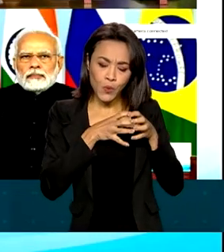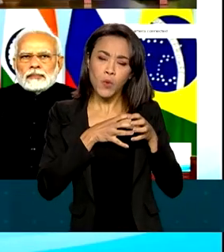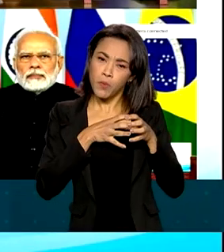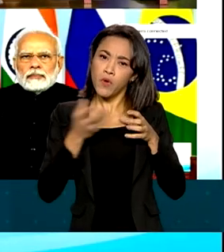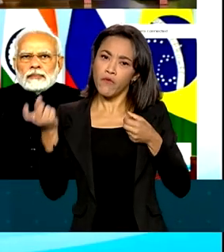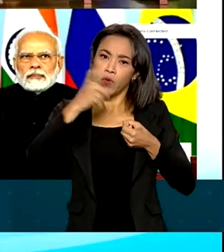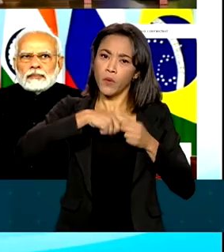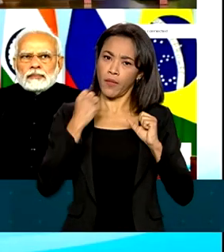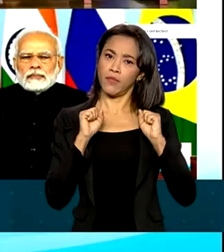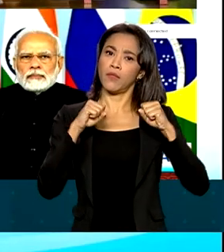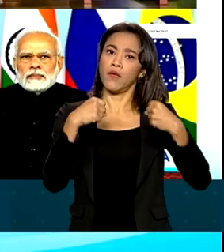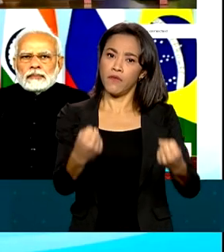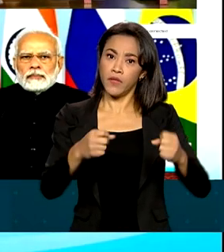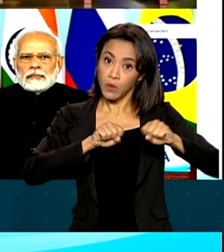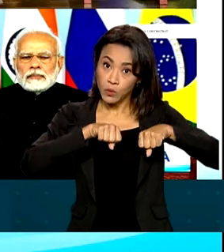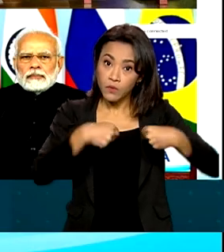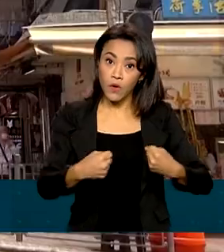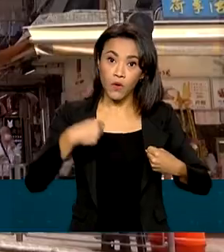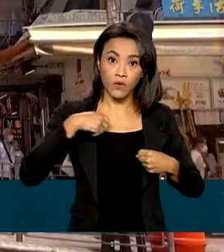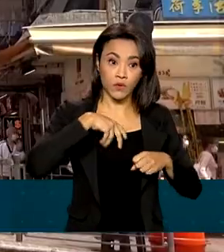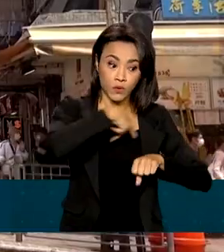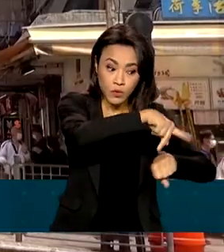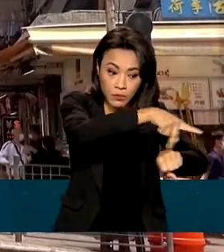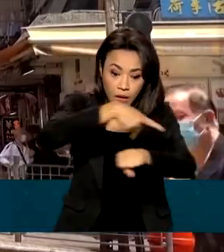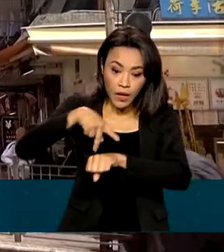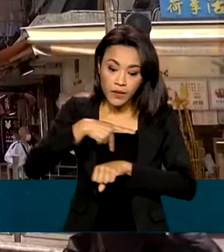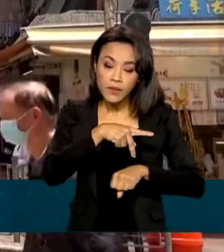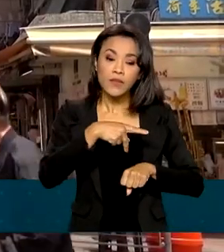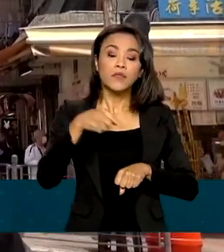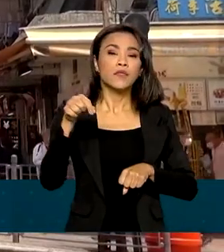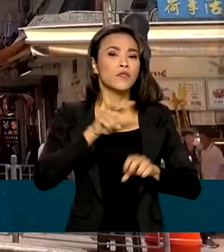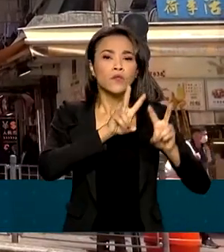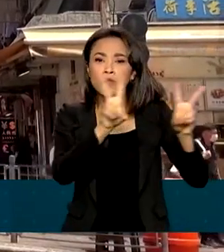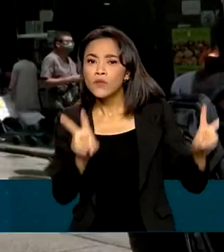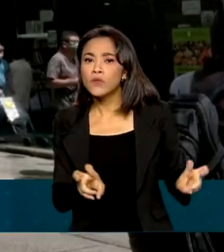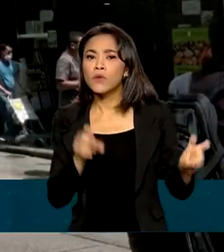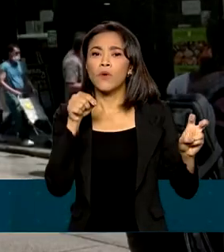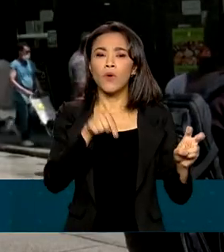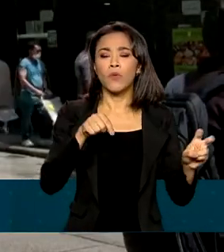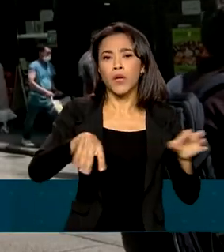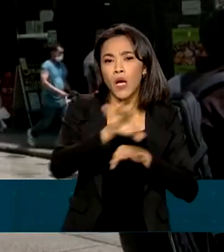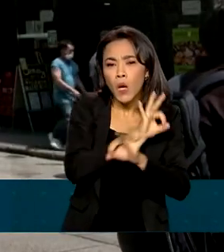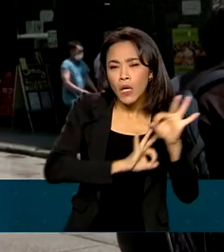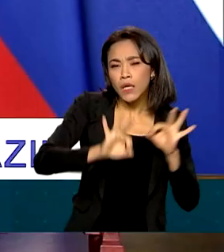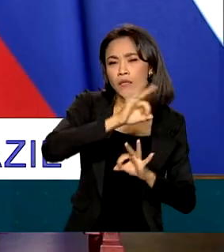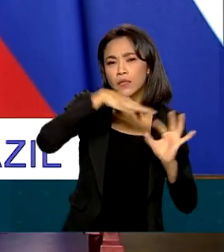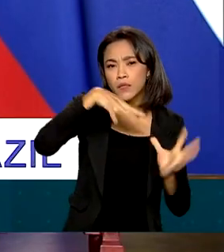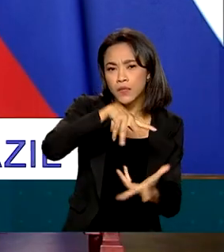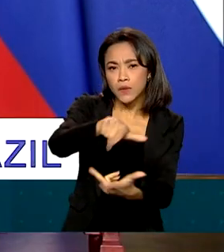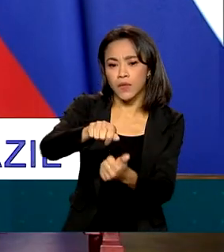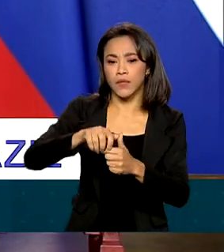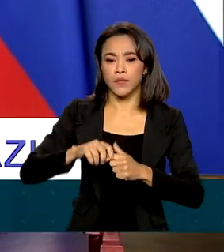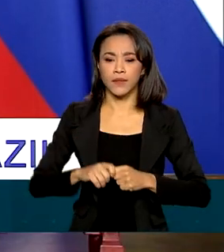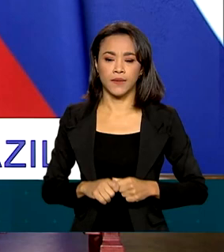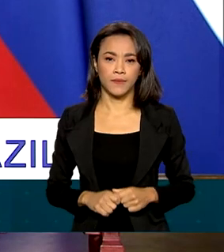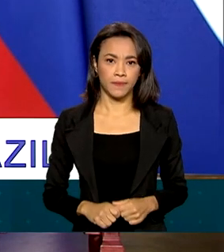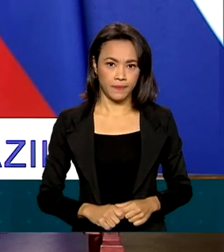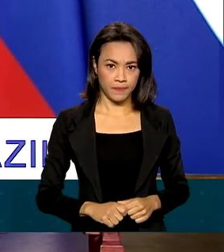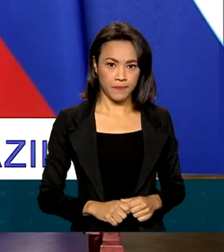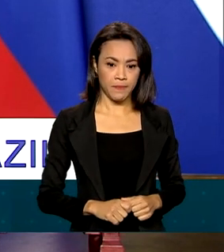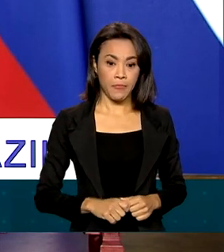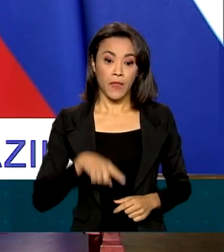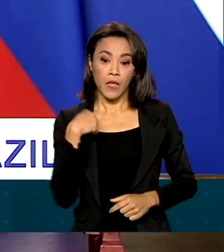a defender os esforços dos países para as reformas de organizações internacionais. Devemos somar